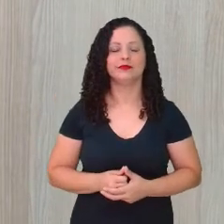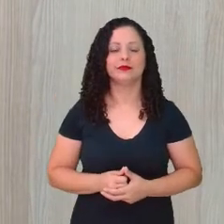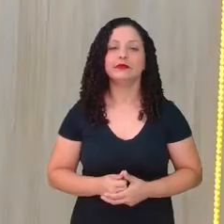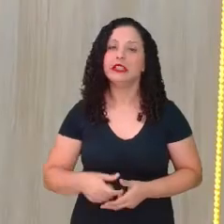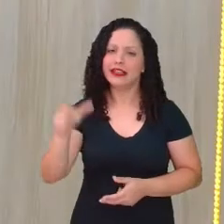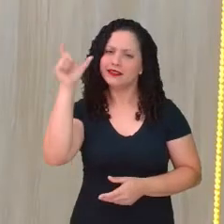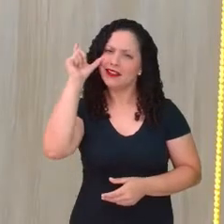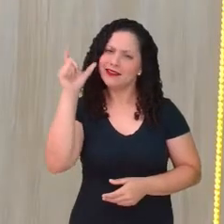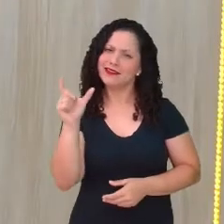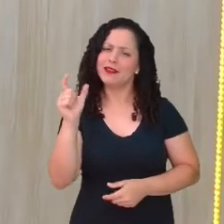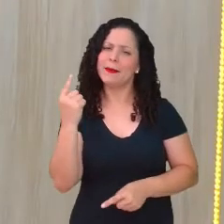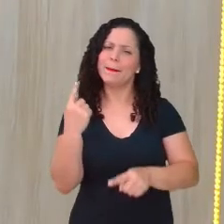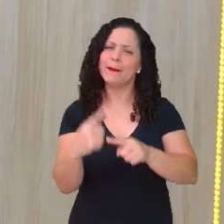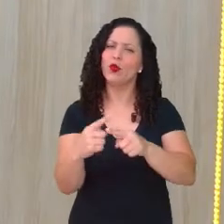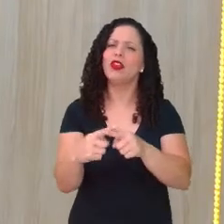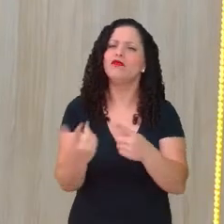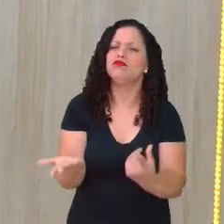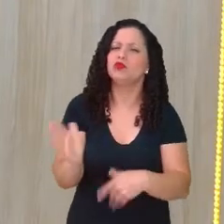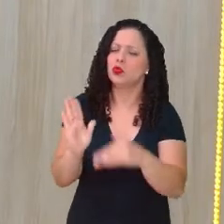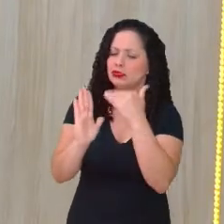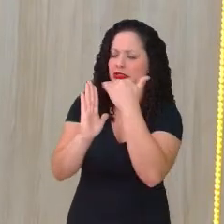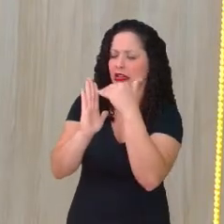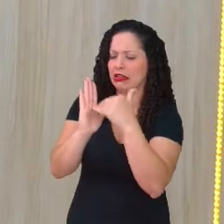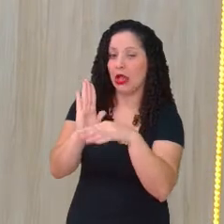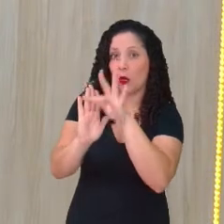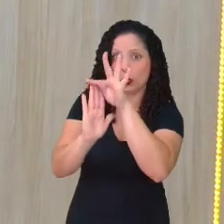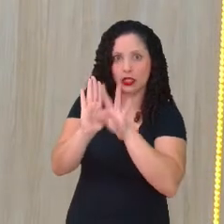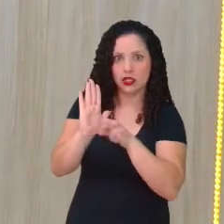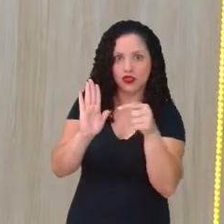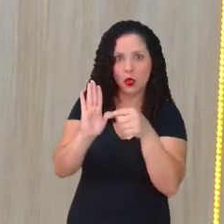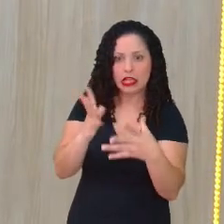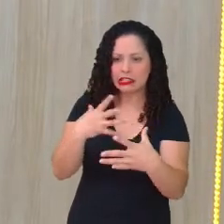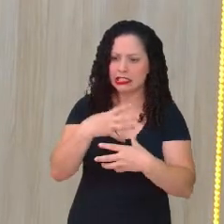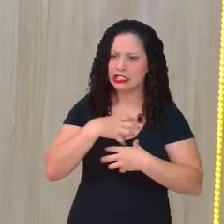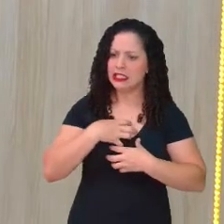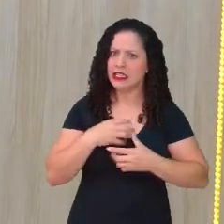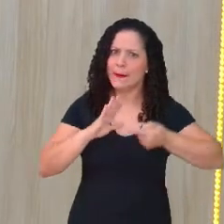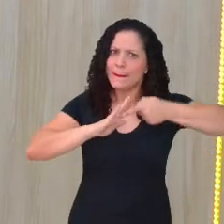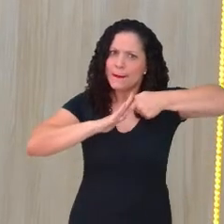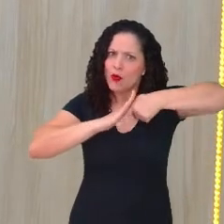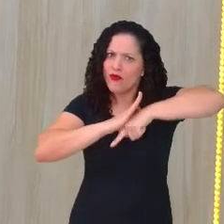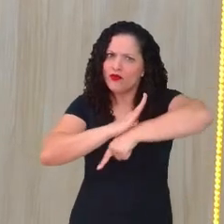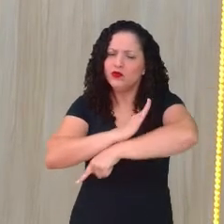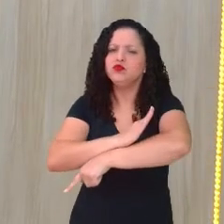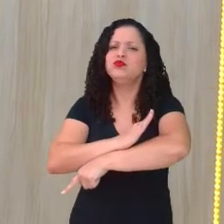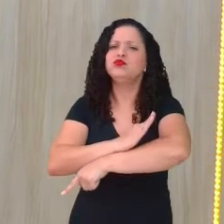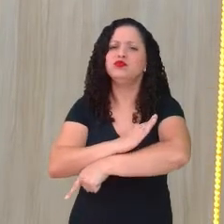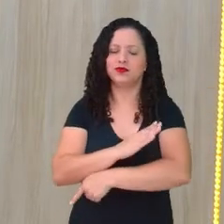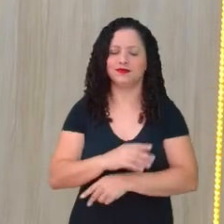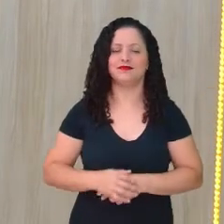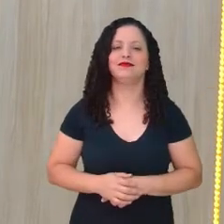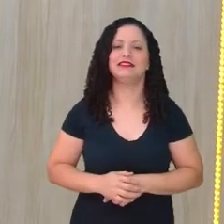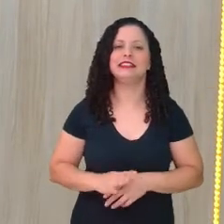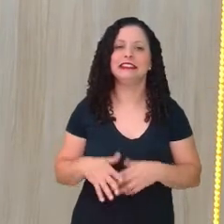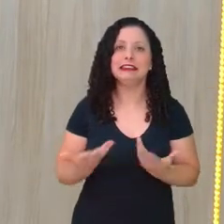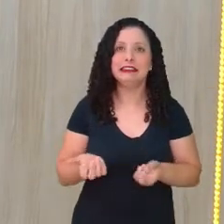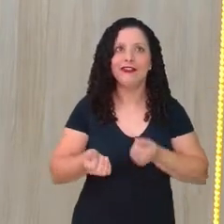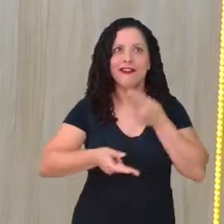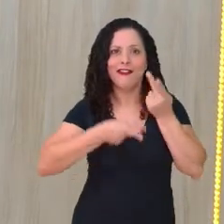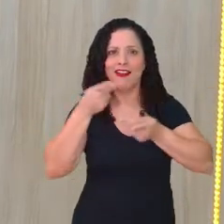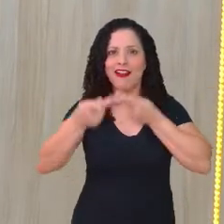as palavras de Clarice têm uma profundidade e uma intensidade, minha gente. E quando ela fala que ela deve